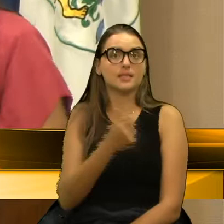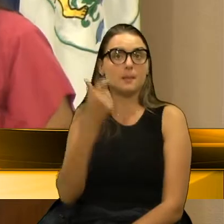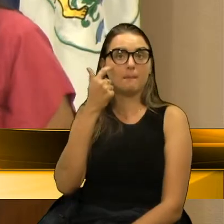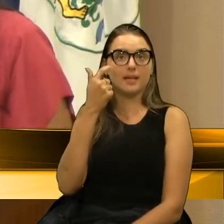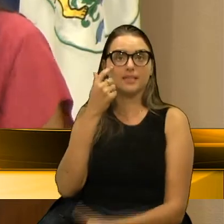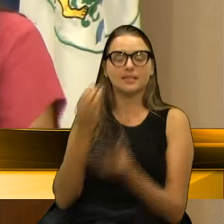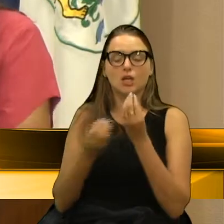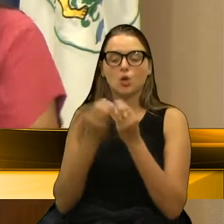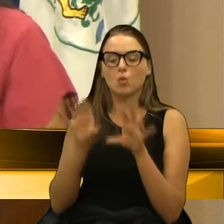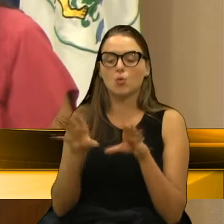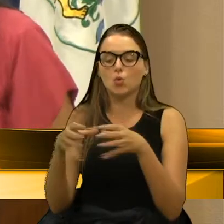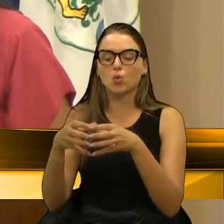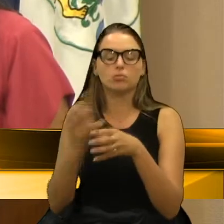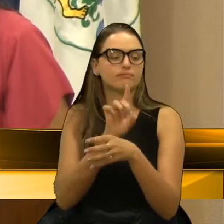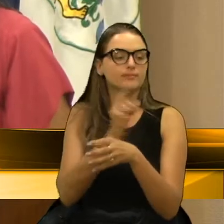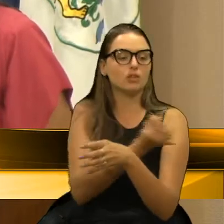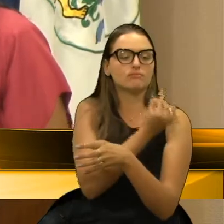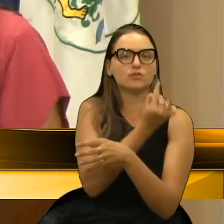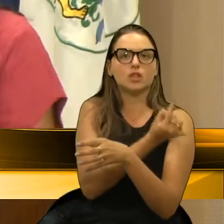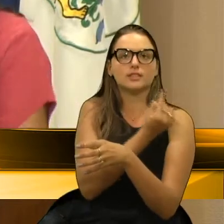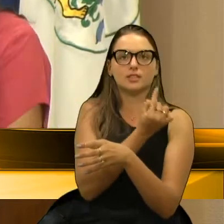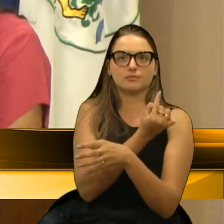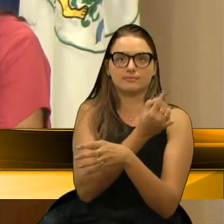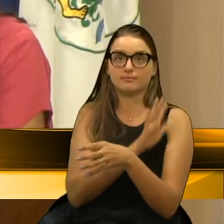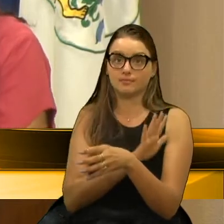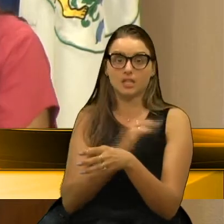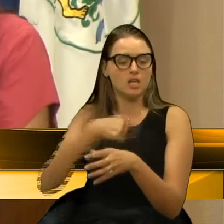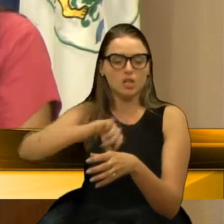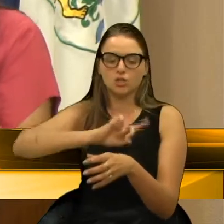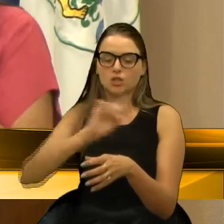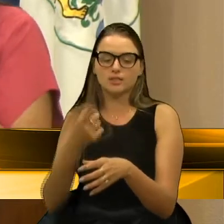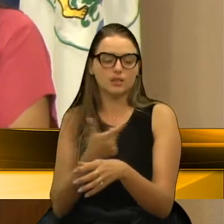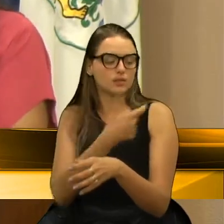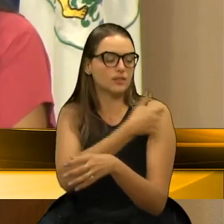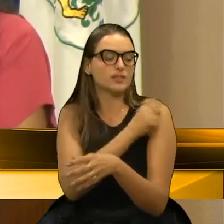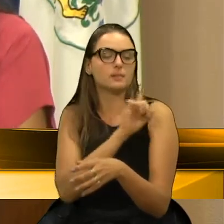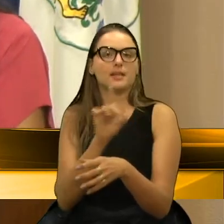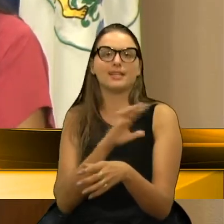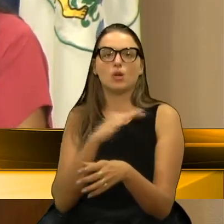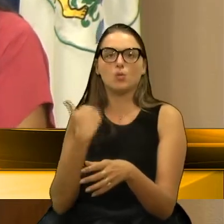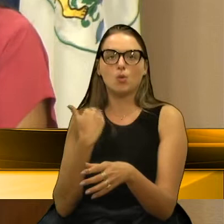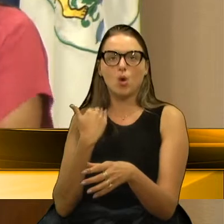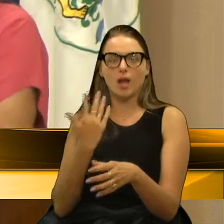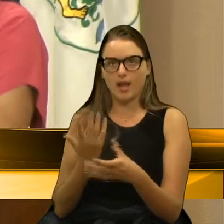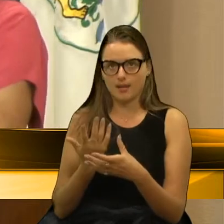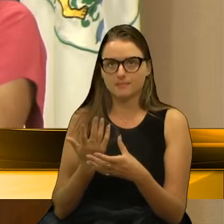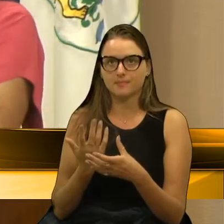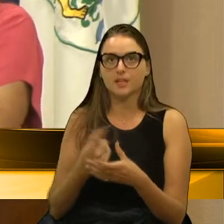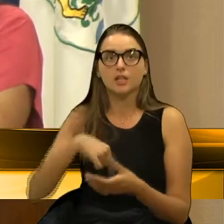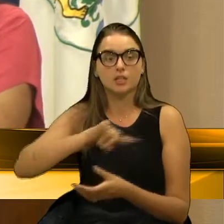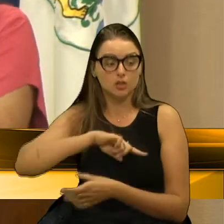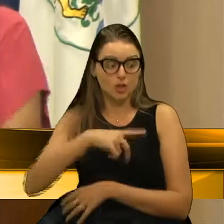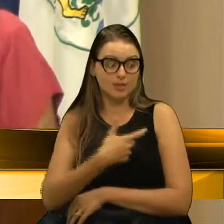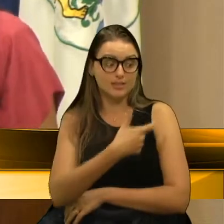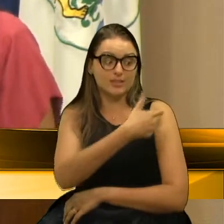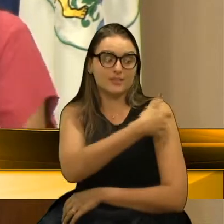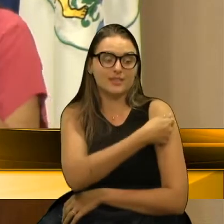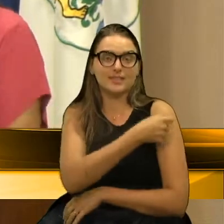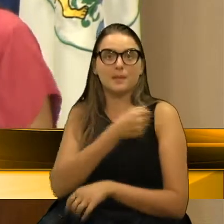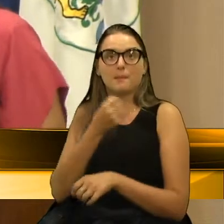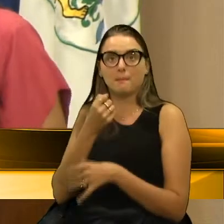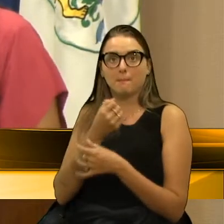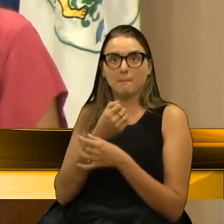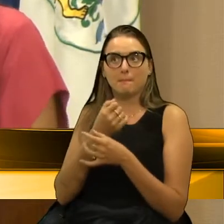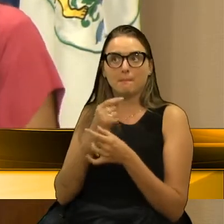coletivo, não é algo individual. A gente não se vacina para não morrer ou para não ser contagiado. A gente se vacina para impedir que